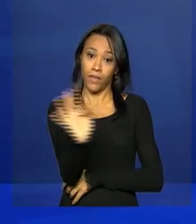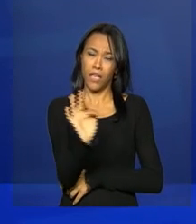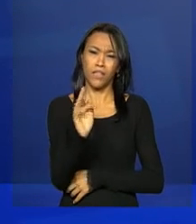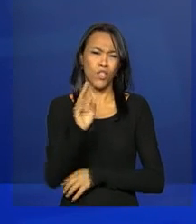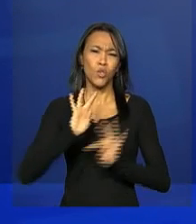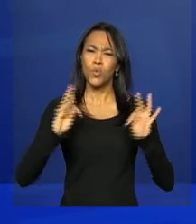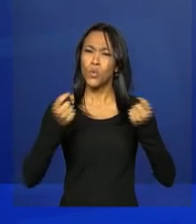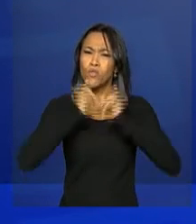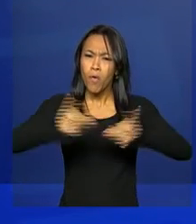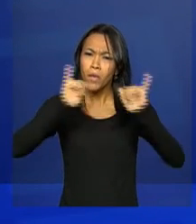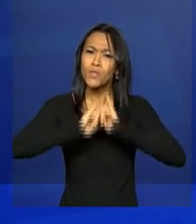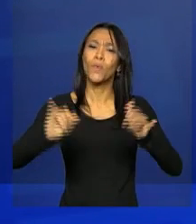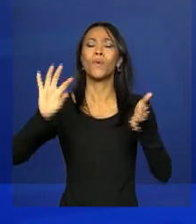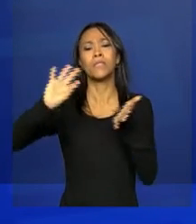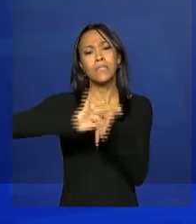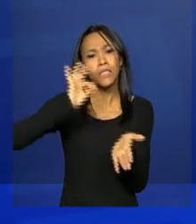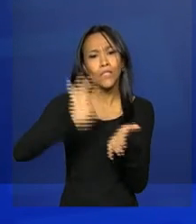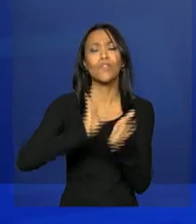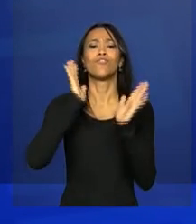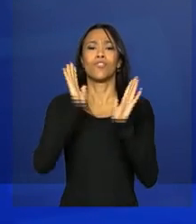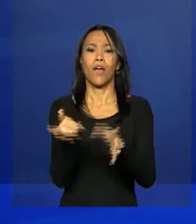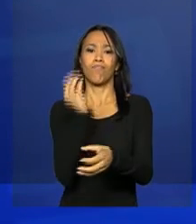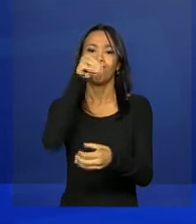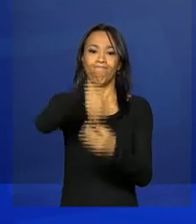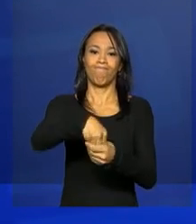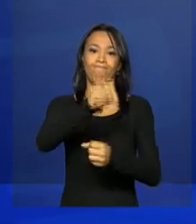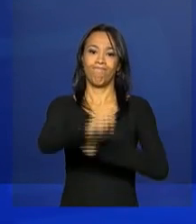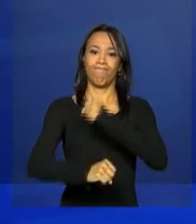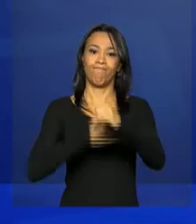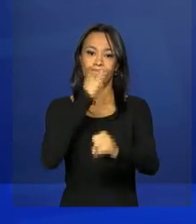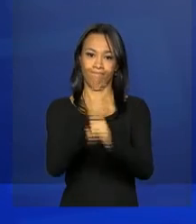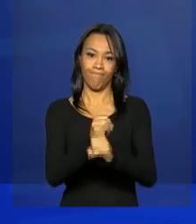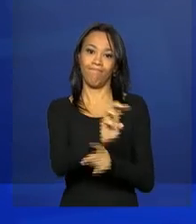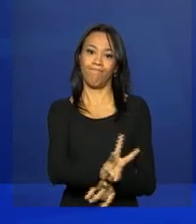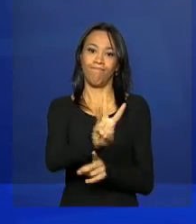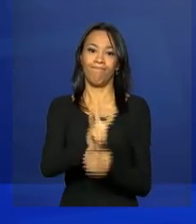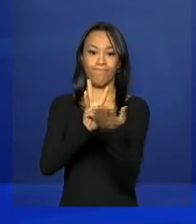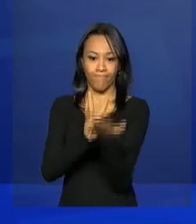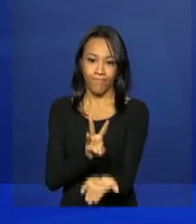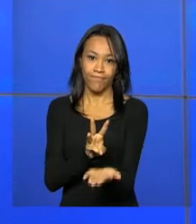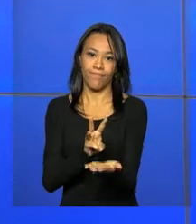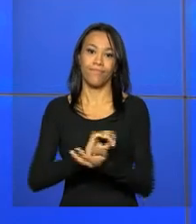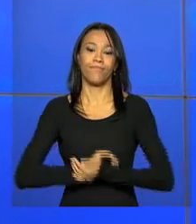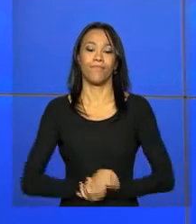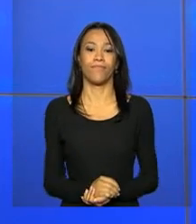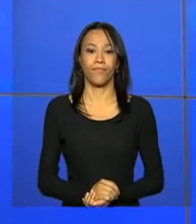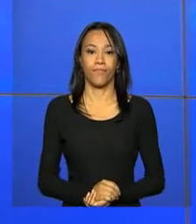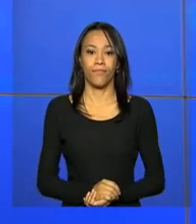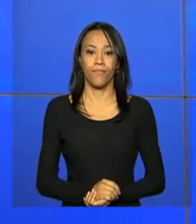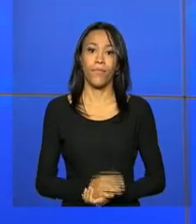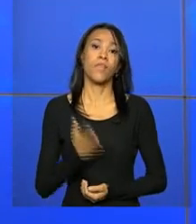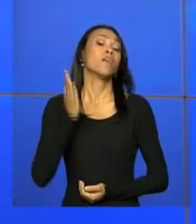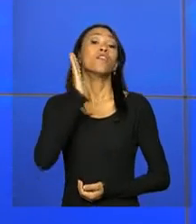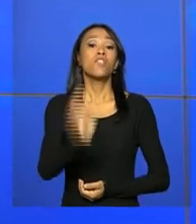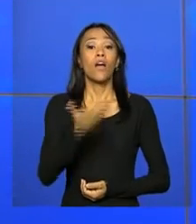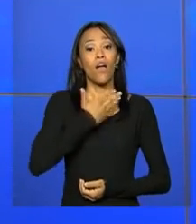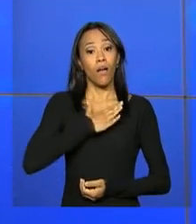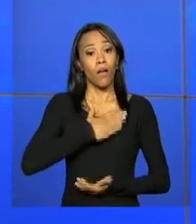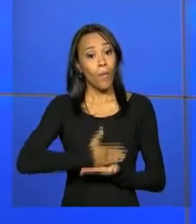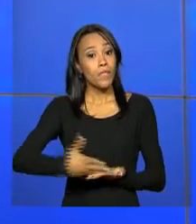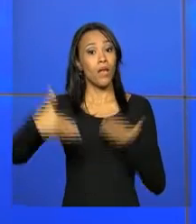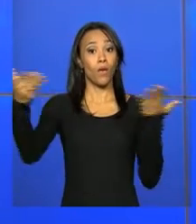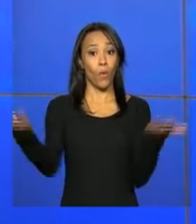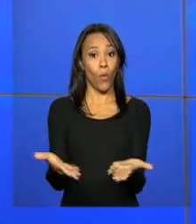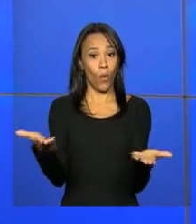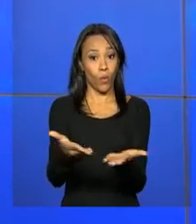informações e inscrições estão disponíveis na página do SISU na internet. E começaram hoje e